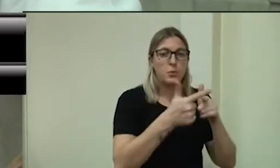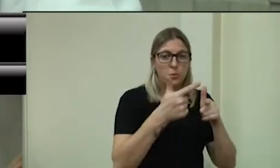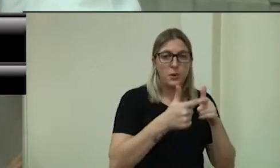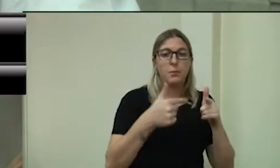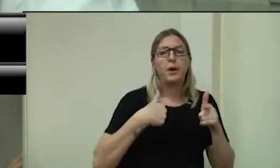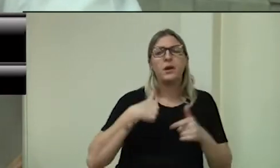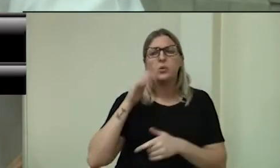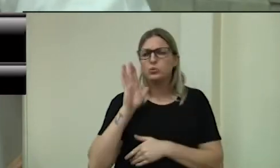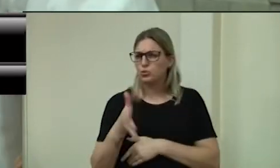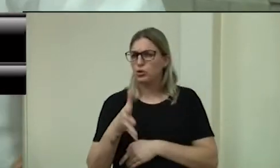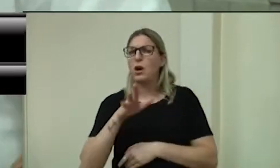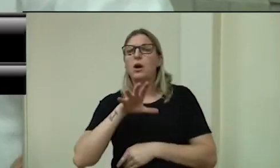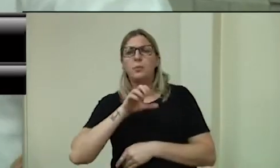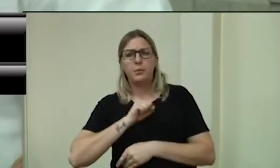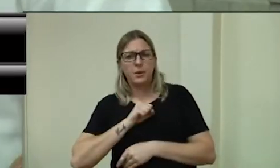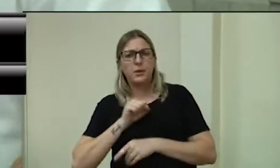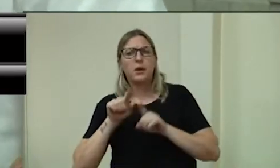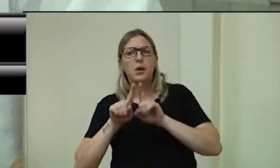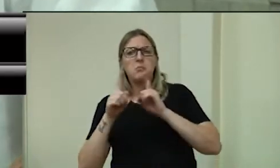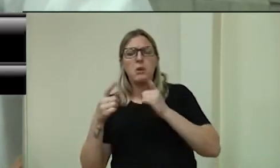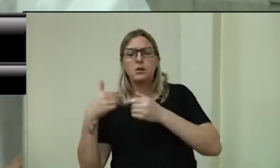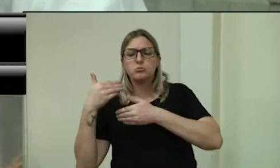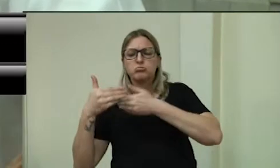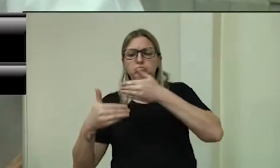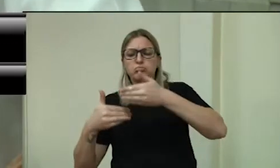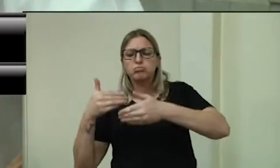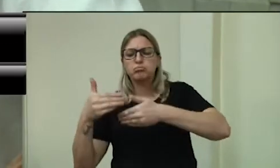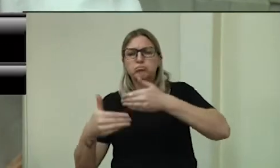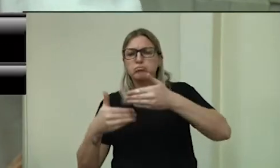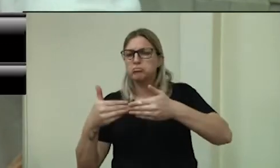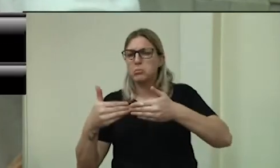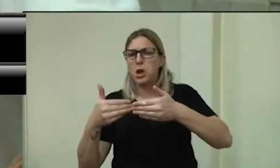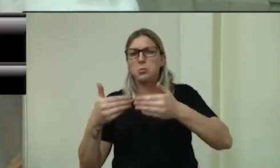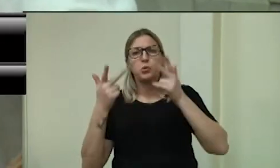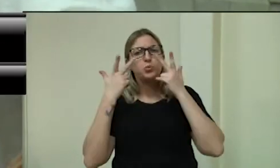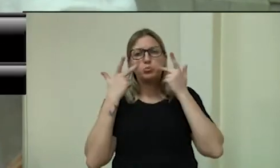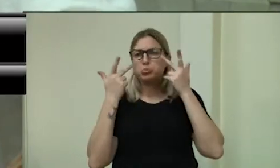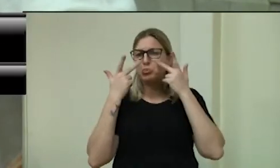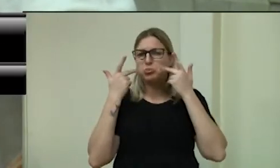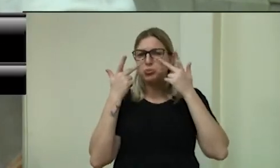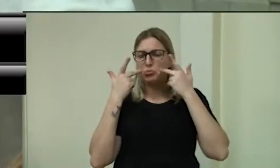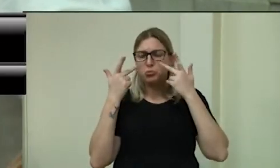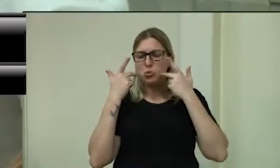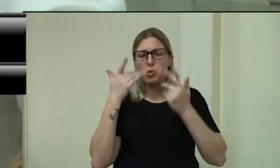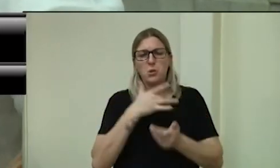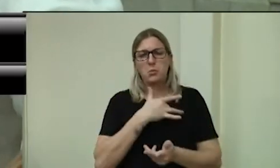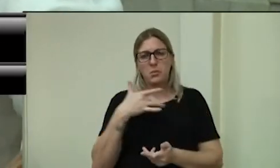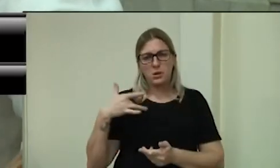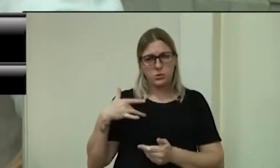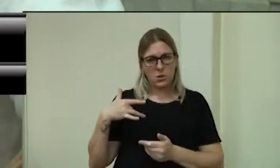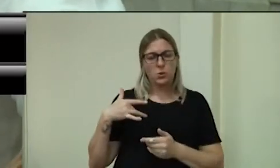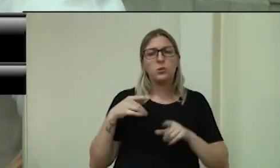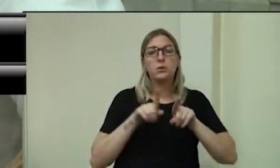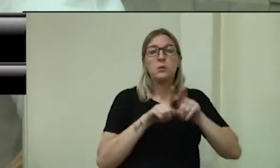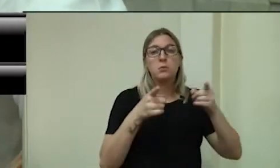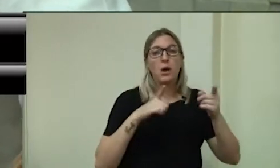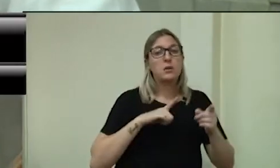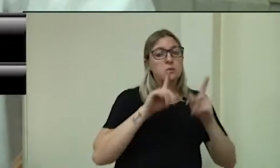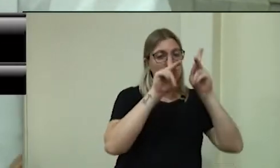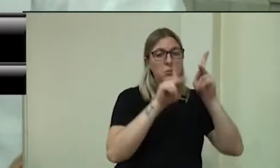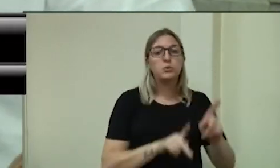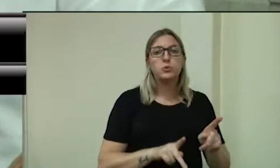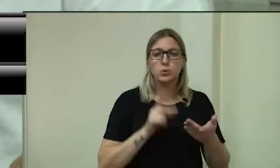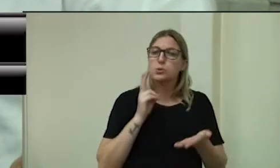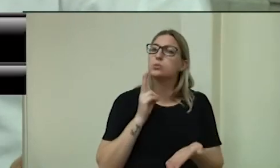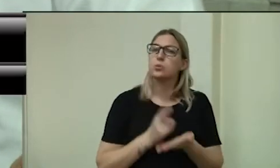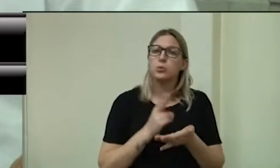com o tempo, fui voltando ao normal, e, graças a Deus, tudo normal, mas muitos não, não reagem dessa forma, e ficam com